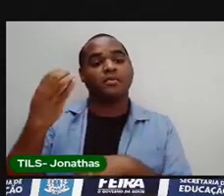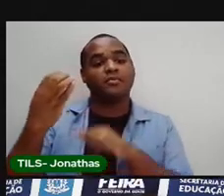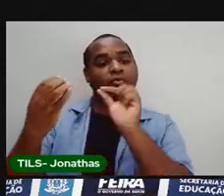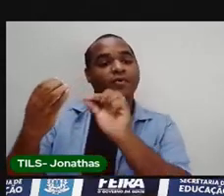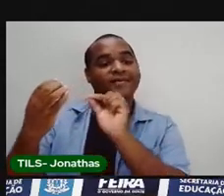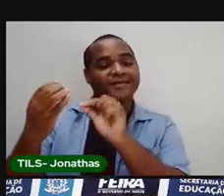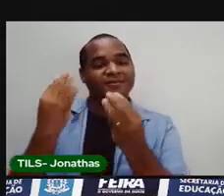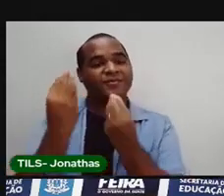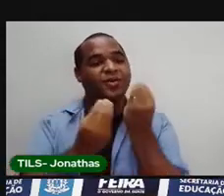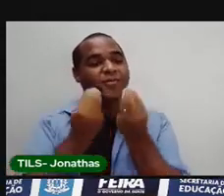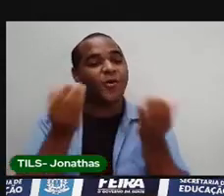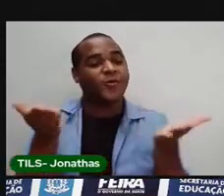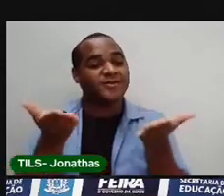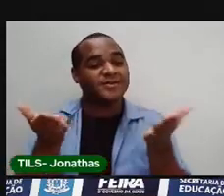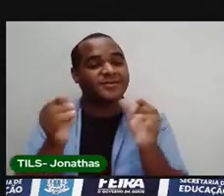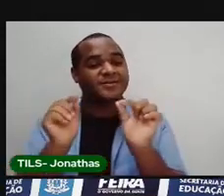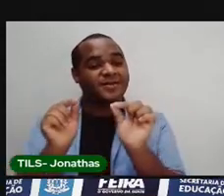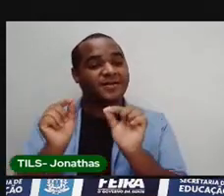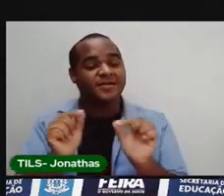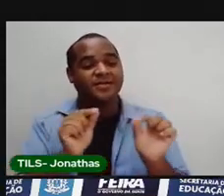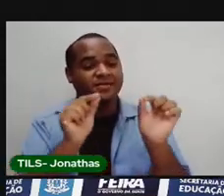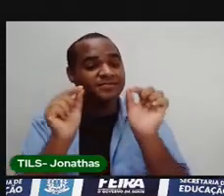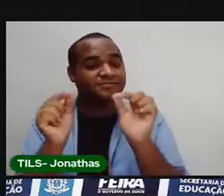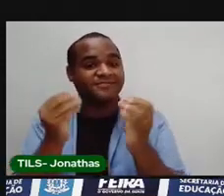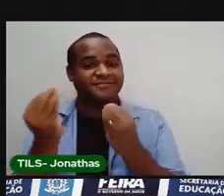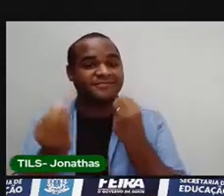como é que está o tempo aí onde você mora?